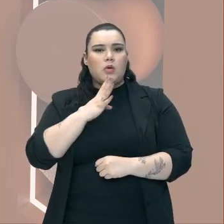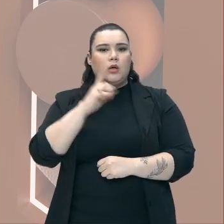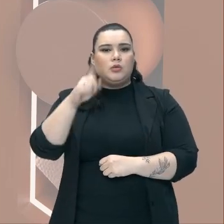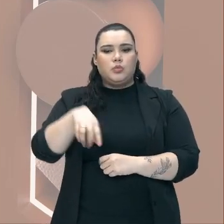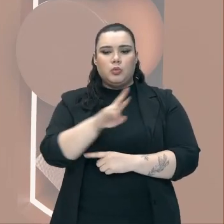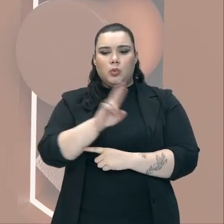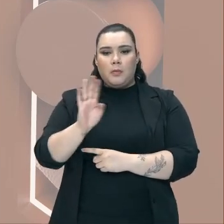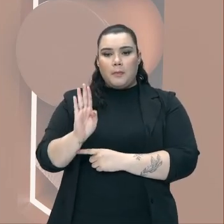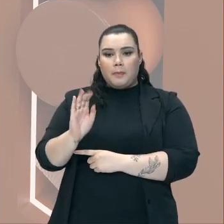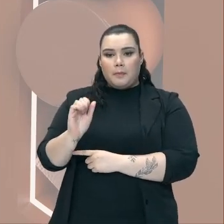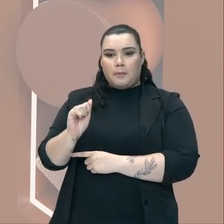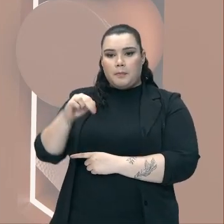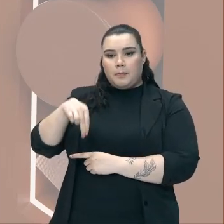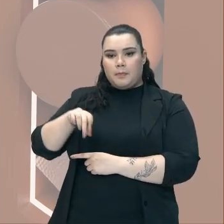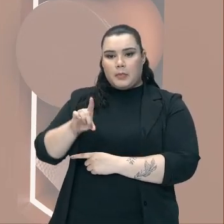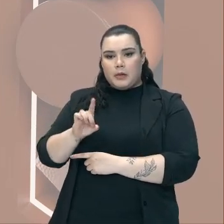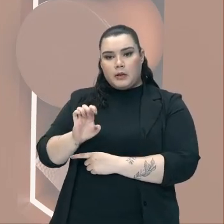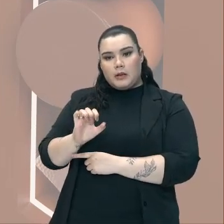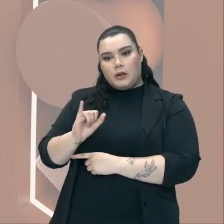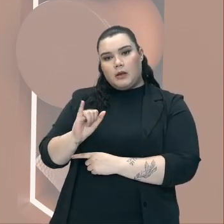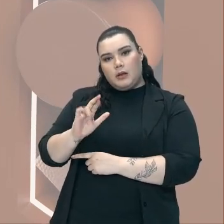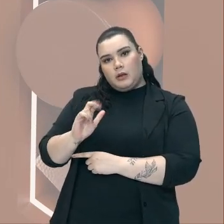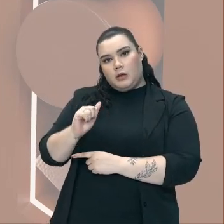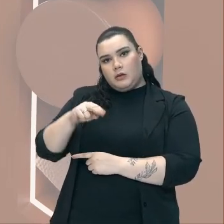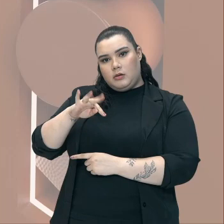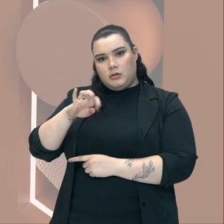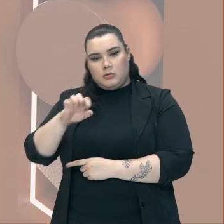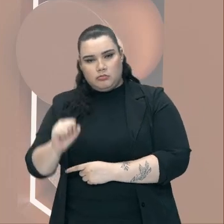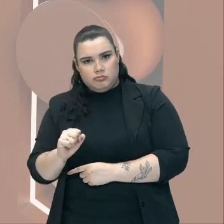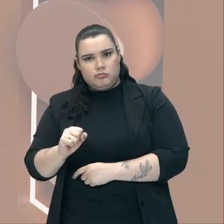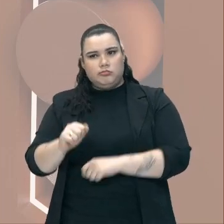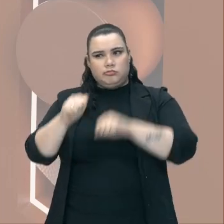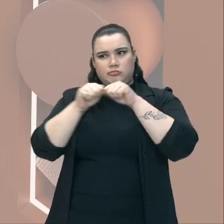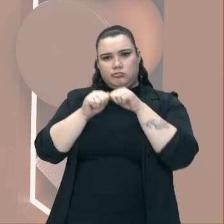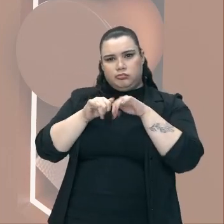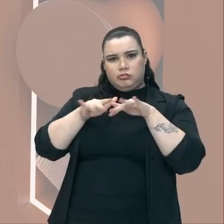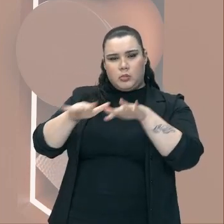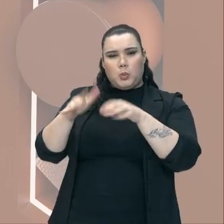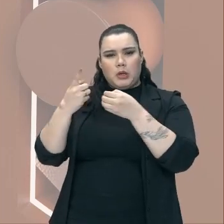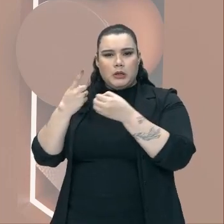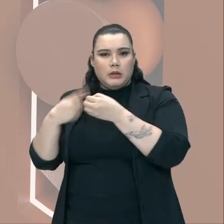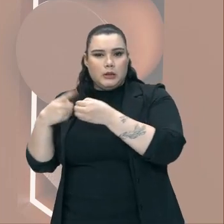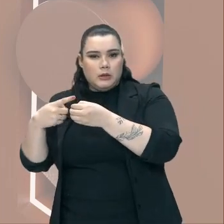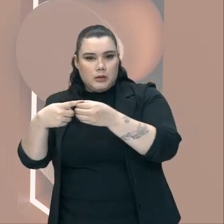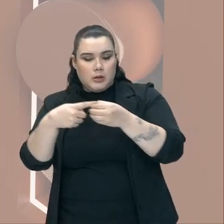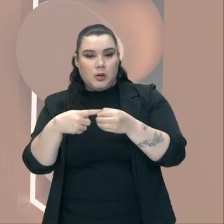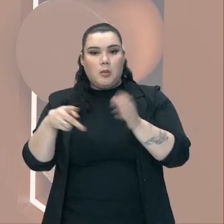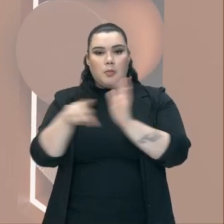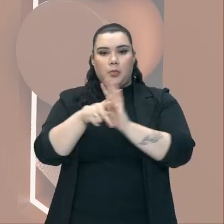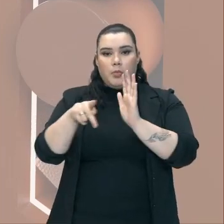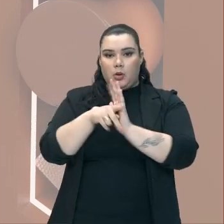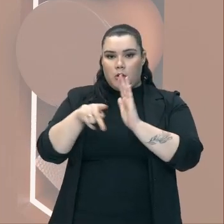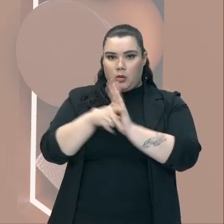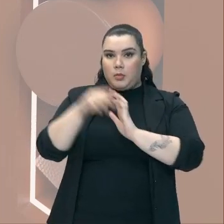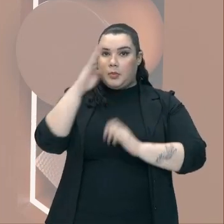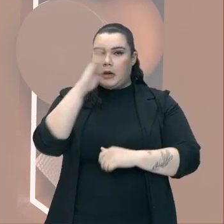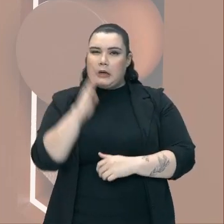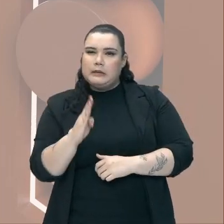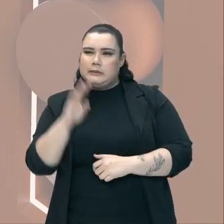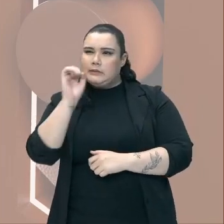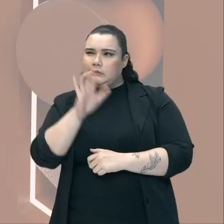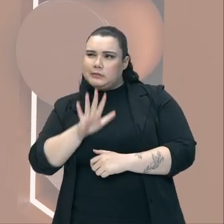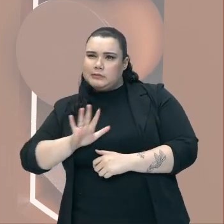Desbravaram os chamados sertões O interior da colônia O interior do Brasil